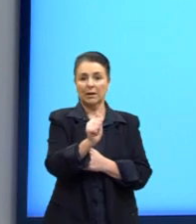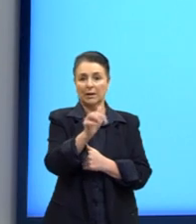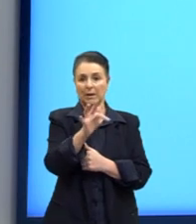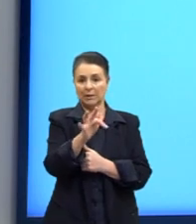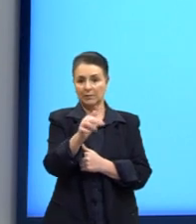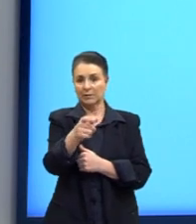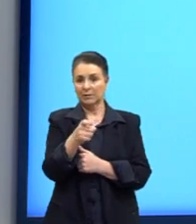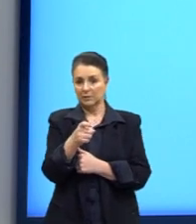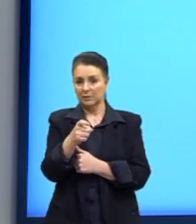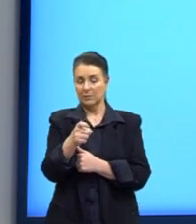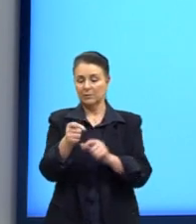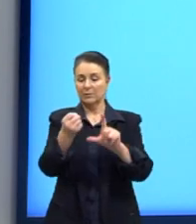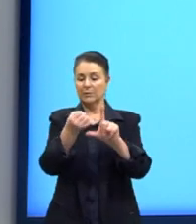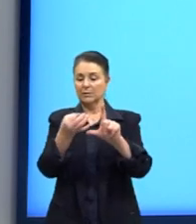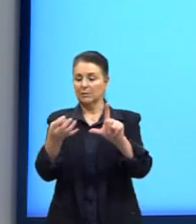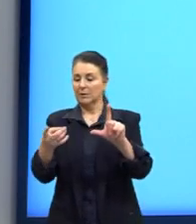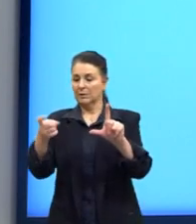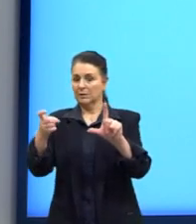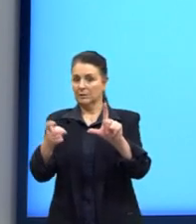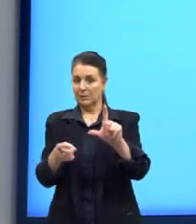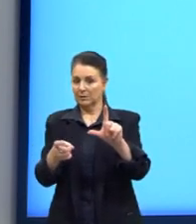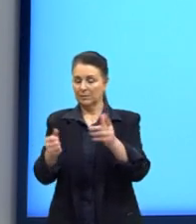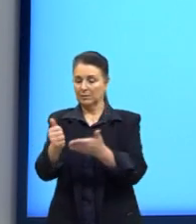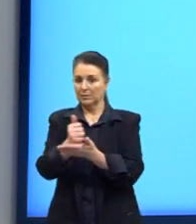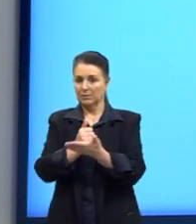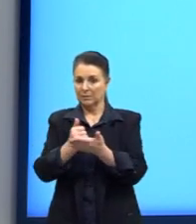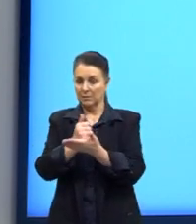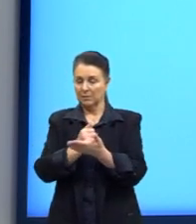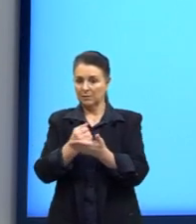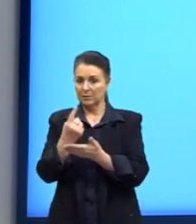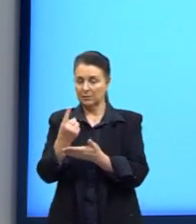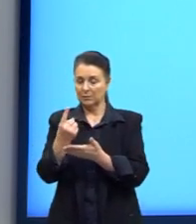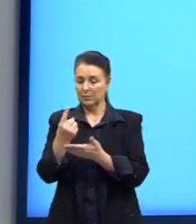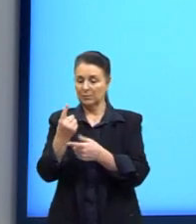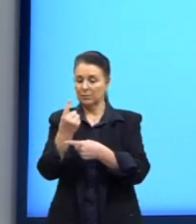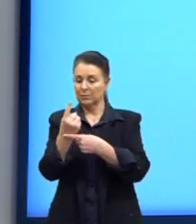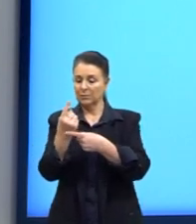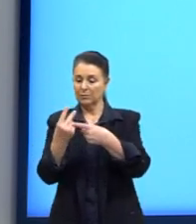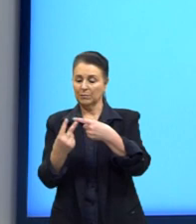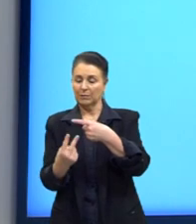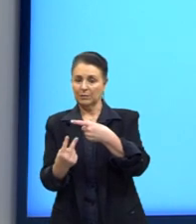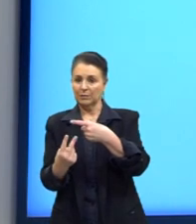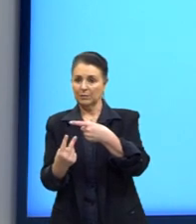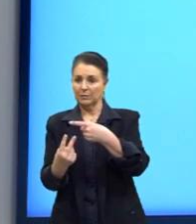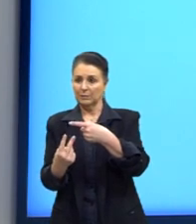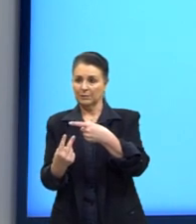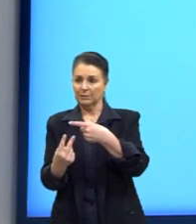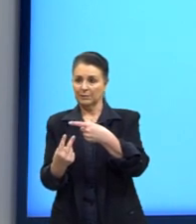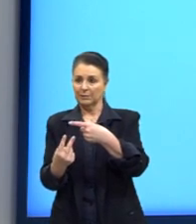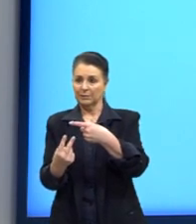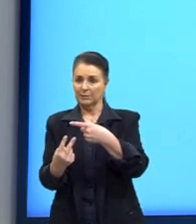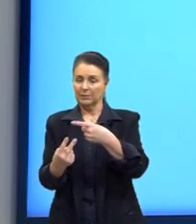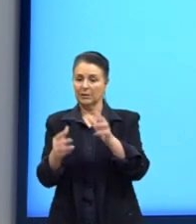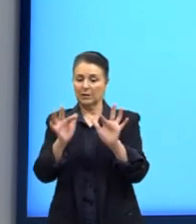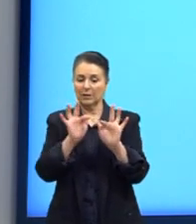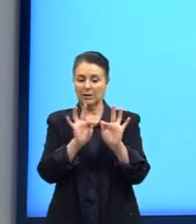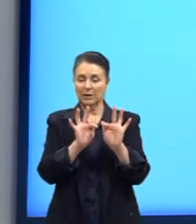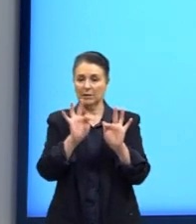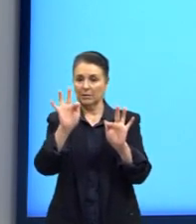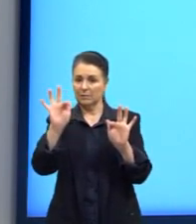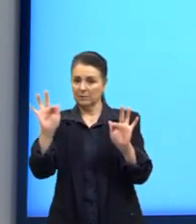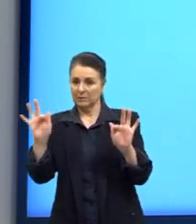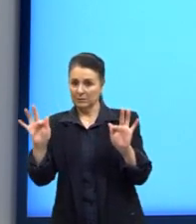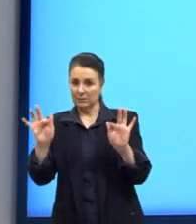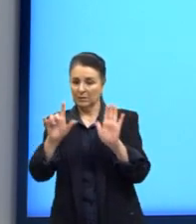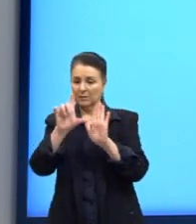igual ao logaritmo de x na base 1 meio, 1 sobre 2. Ela é uma função decrescente,